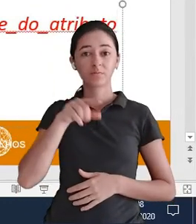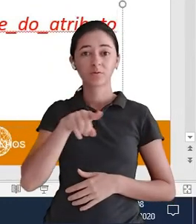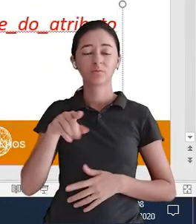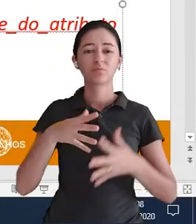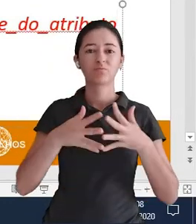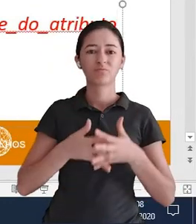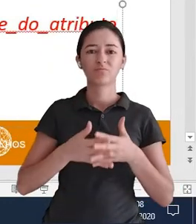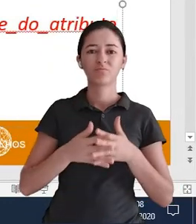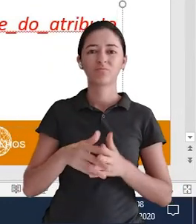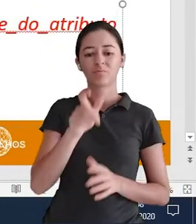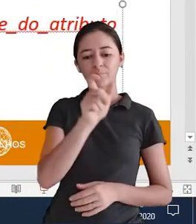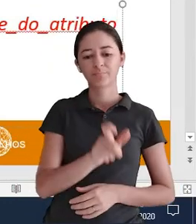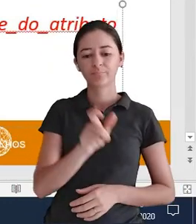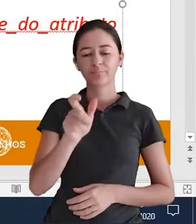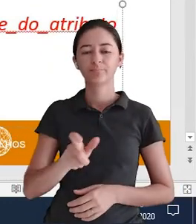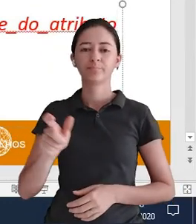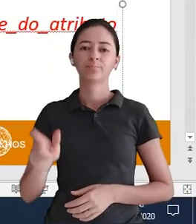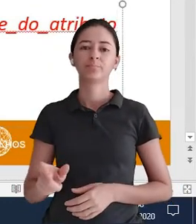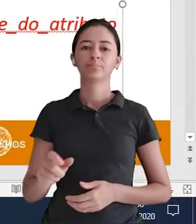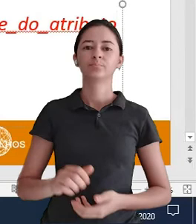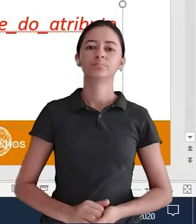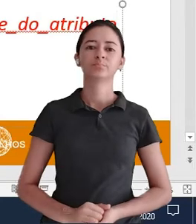Novo nome Do